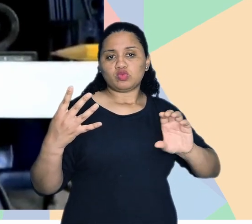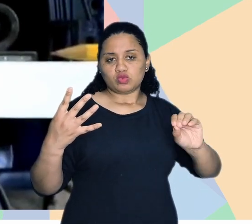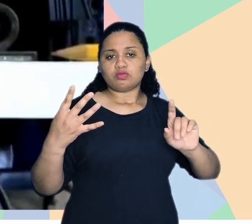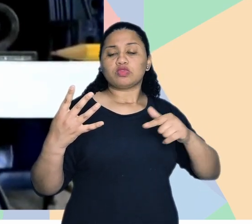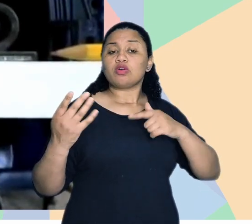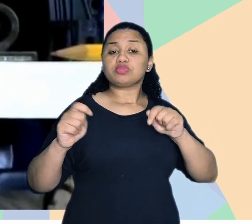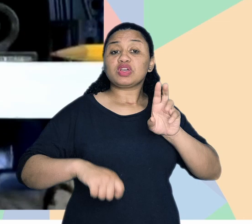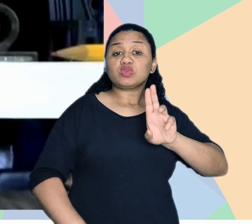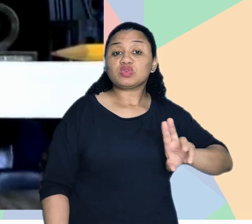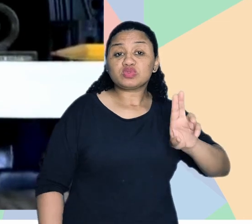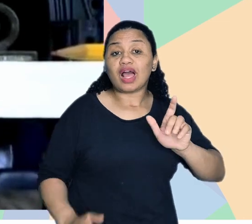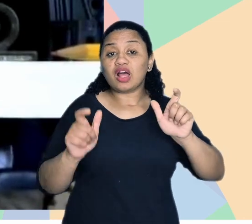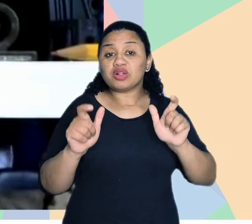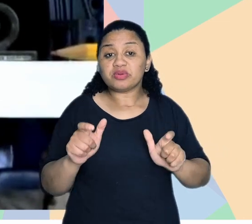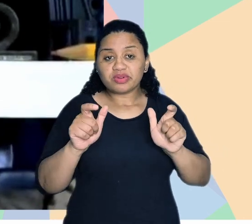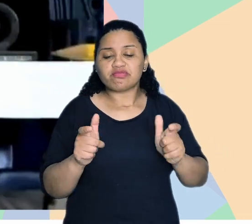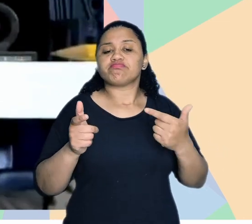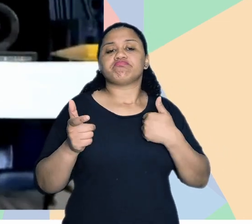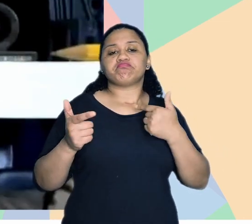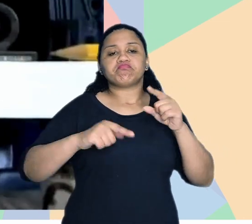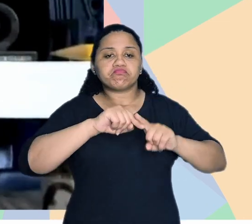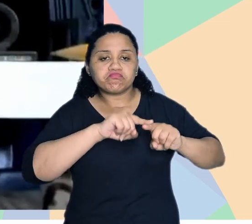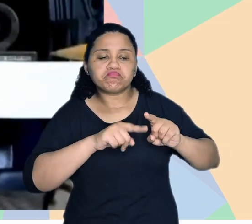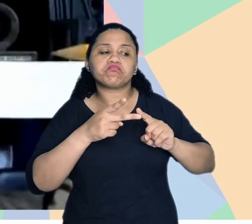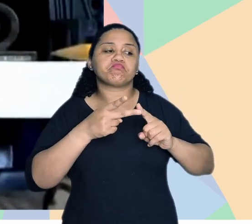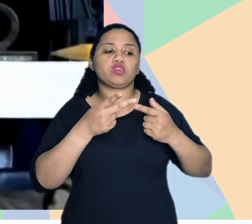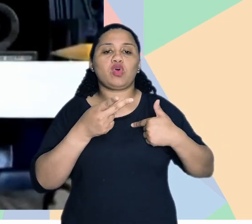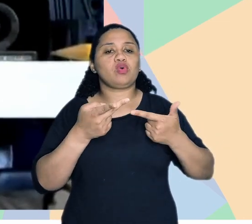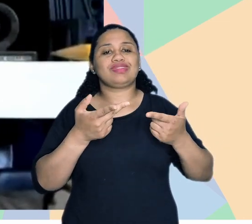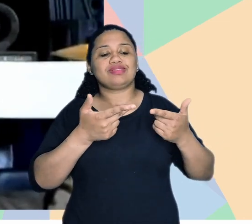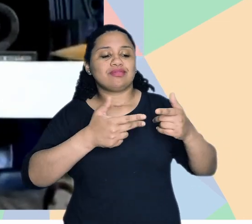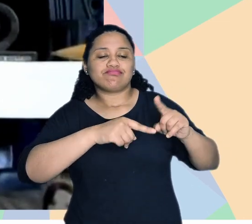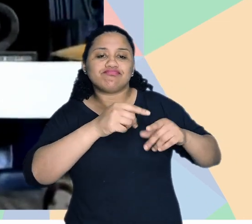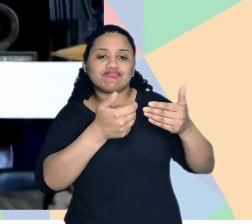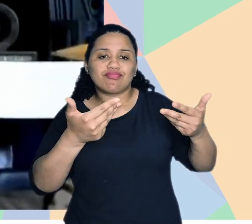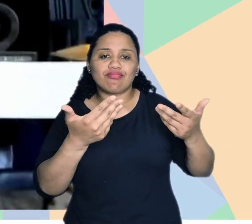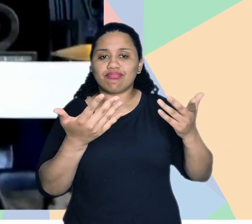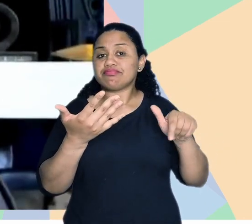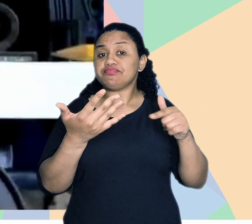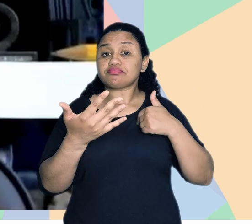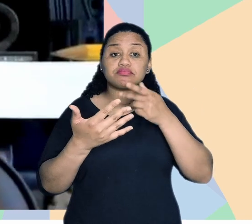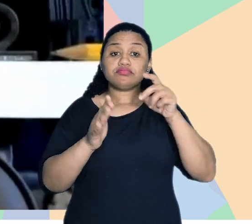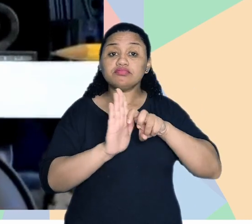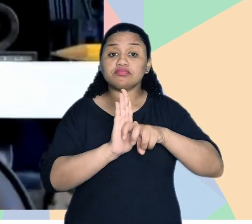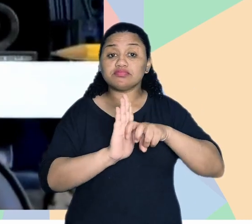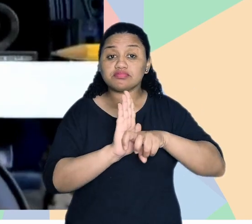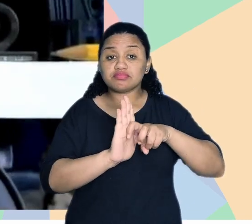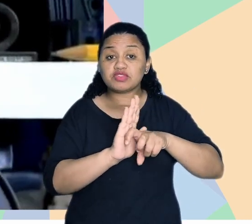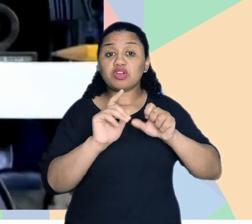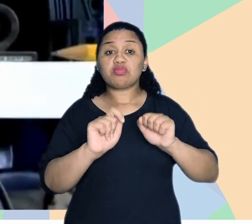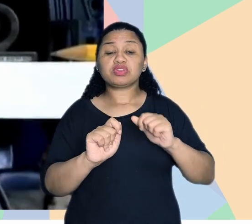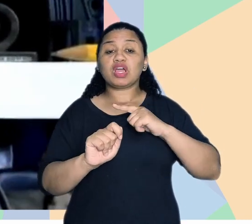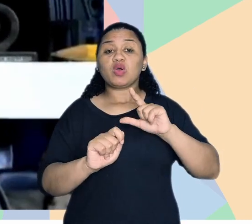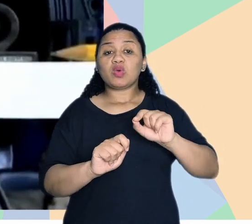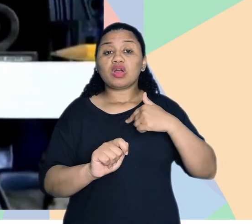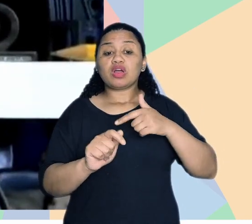de usar esse espaço, né? Esse equipamento ou esse imobiliário. Então, uma pessoa em cadeira de rodas, né? Poder